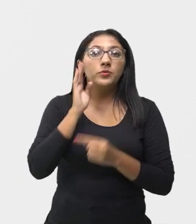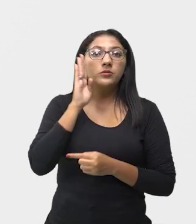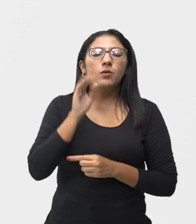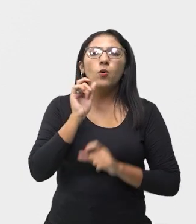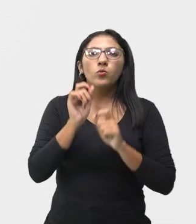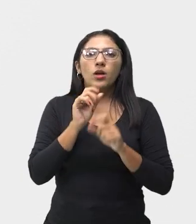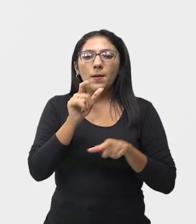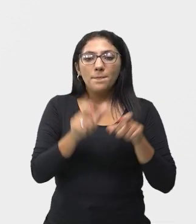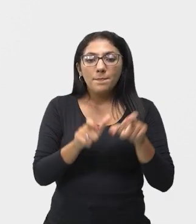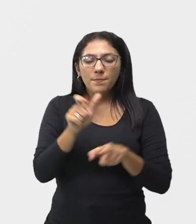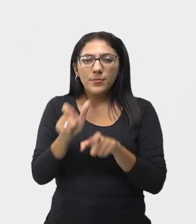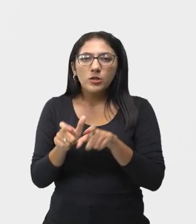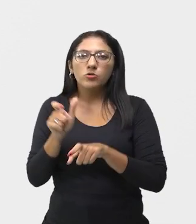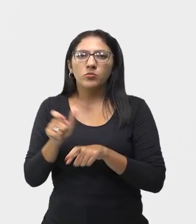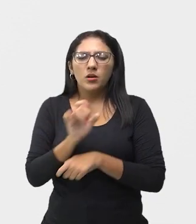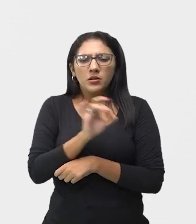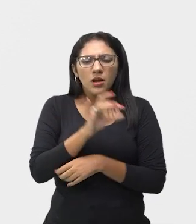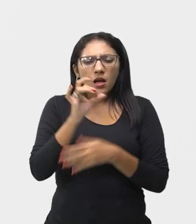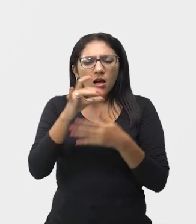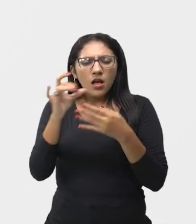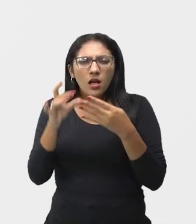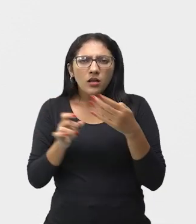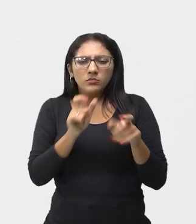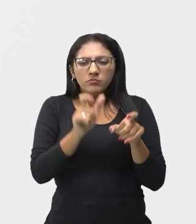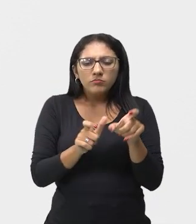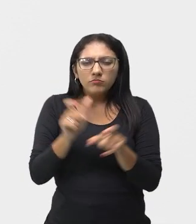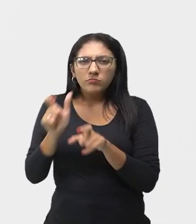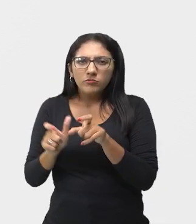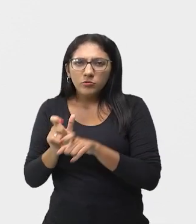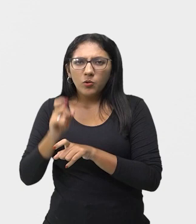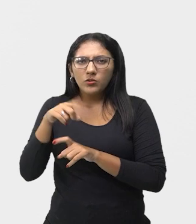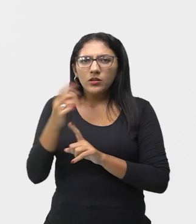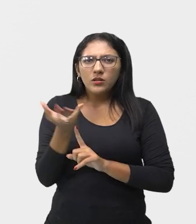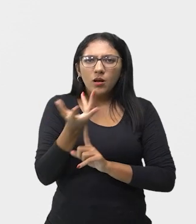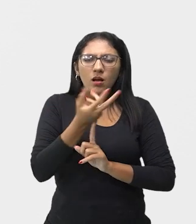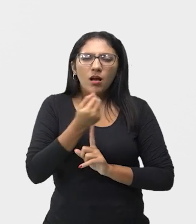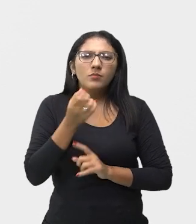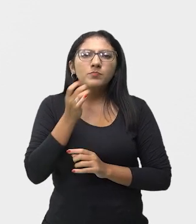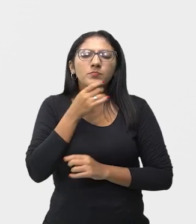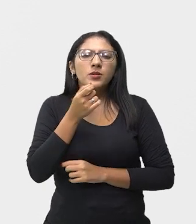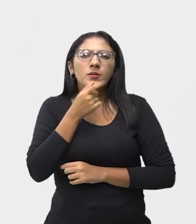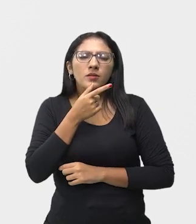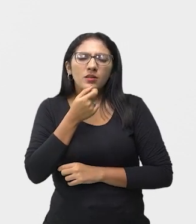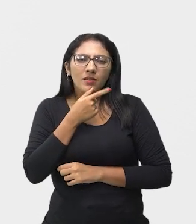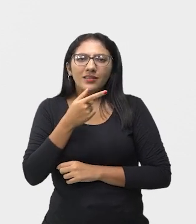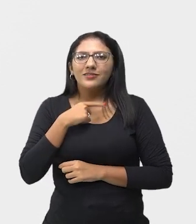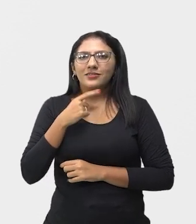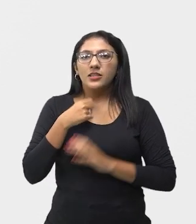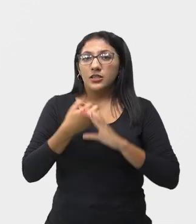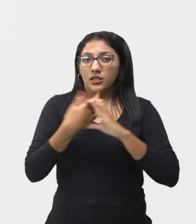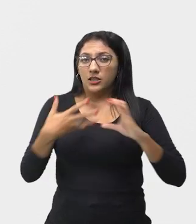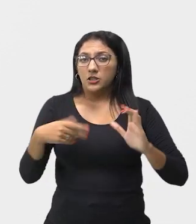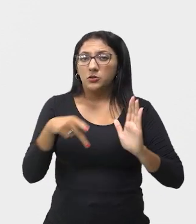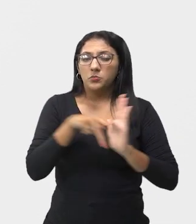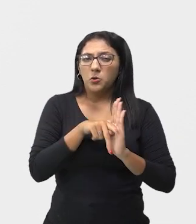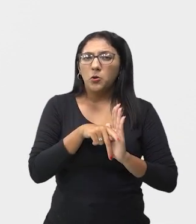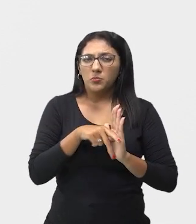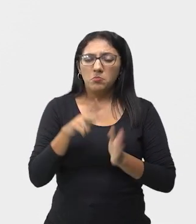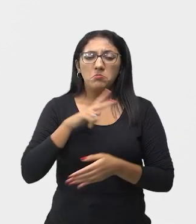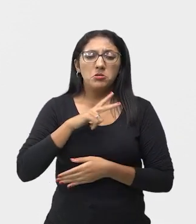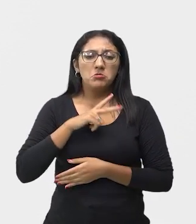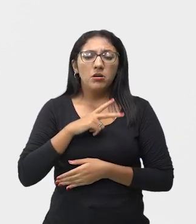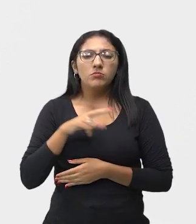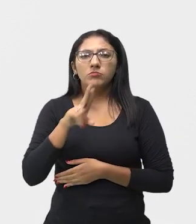personagens. Cada personagem da comédia dell'arte tem características próprias. Apresentando